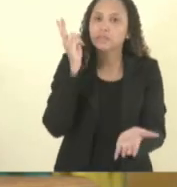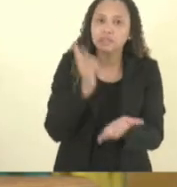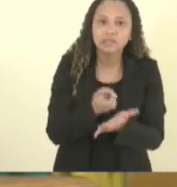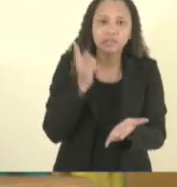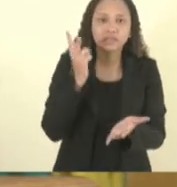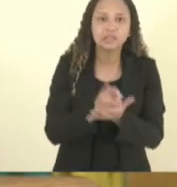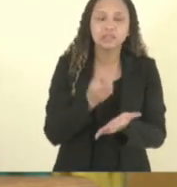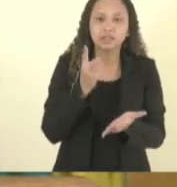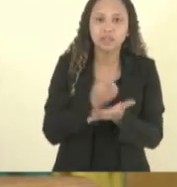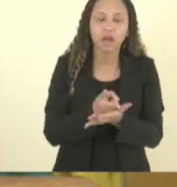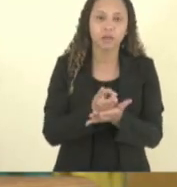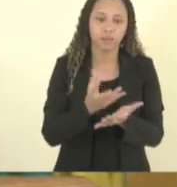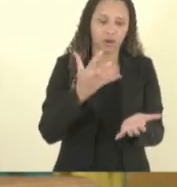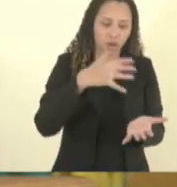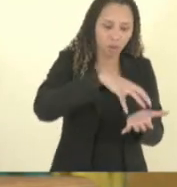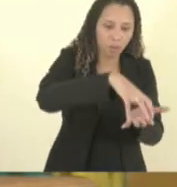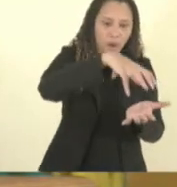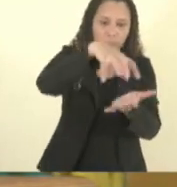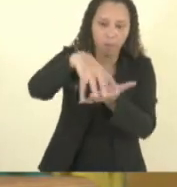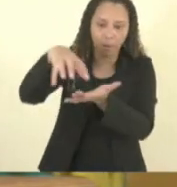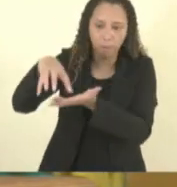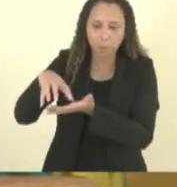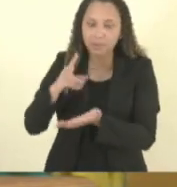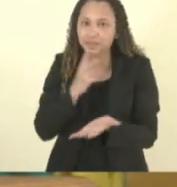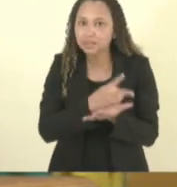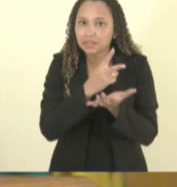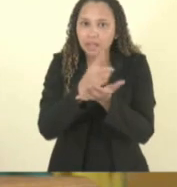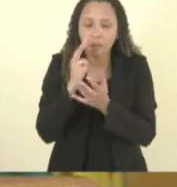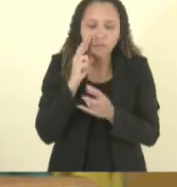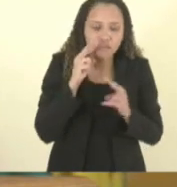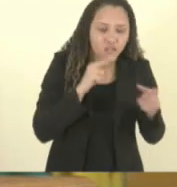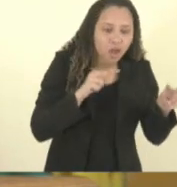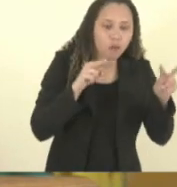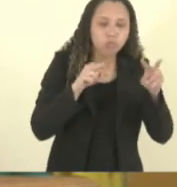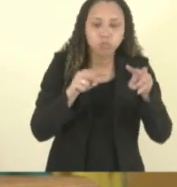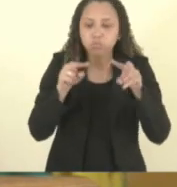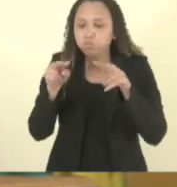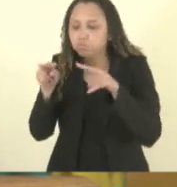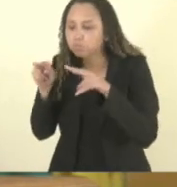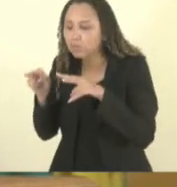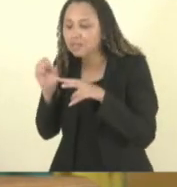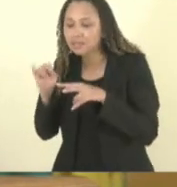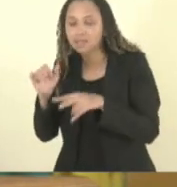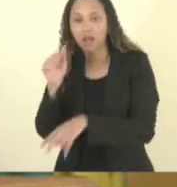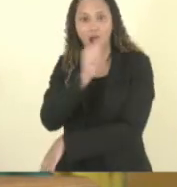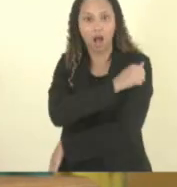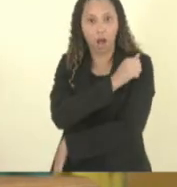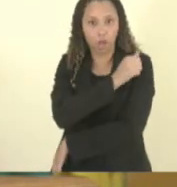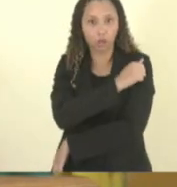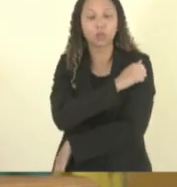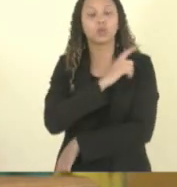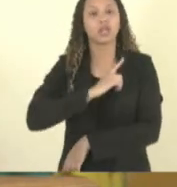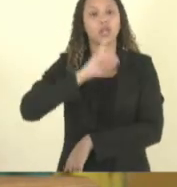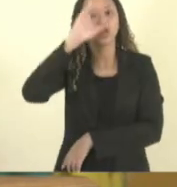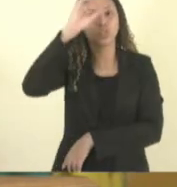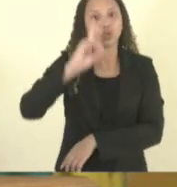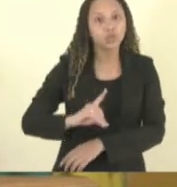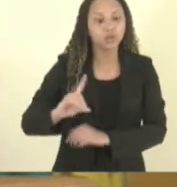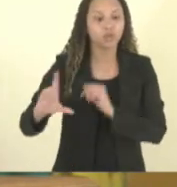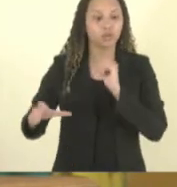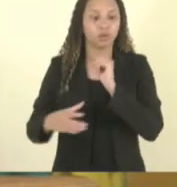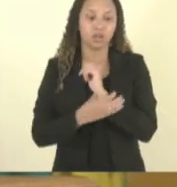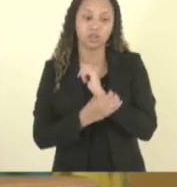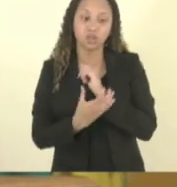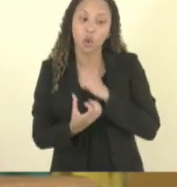monitorando essas ações monitorando se estes estudantes estão com seus direitos garantidos